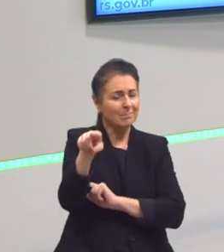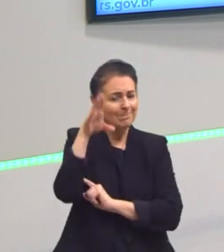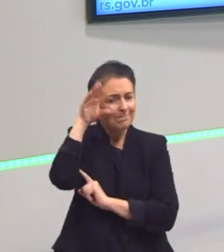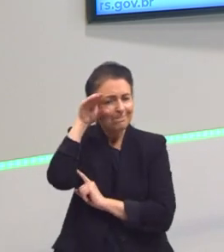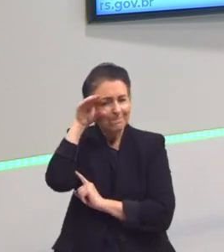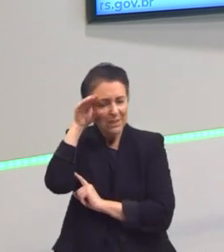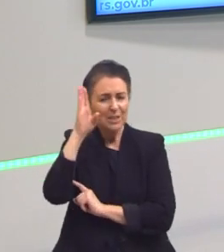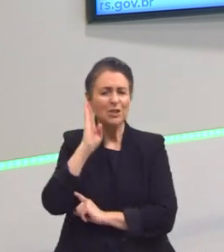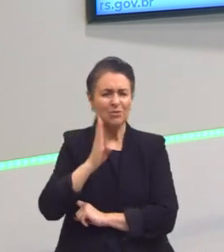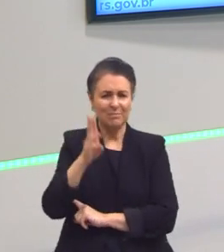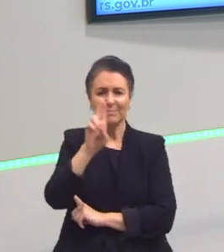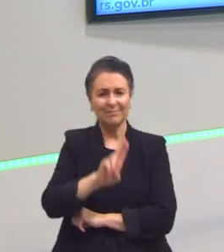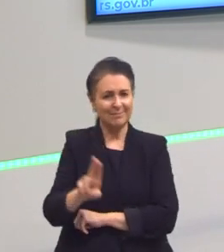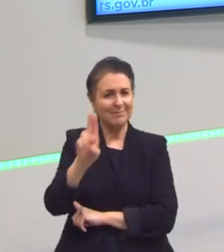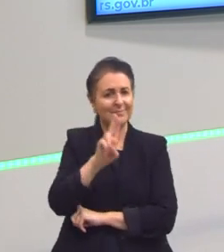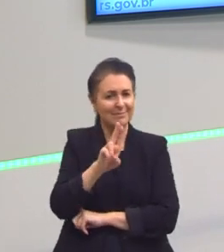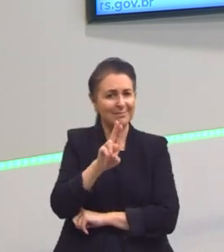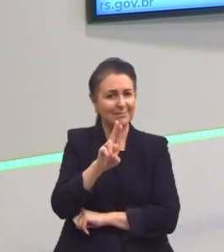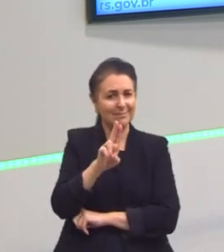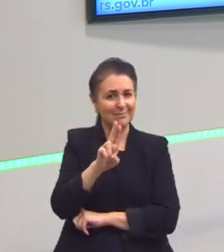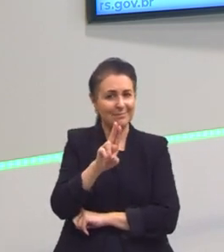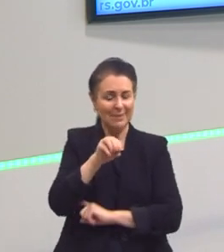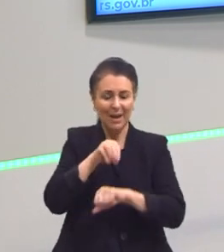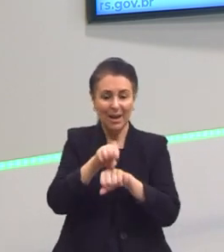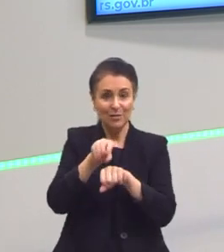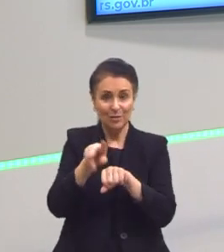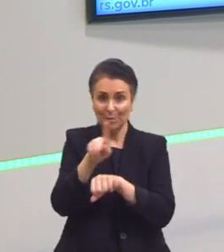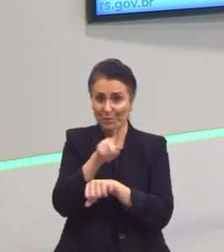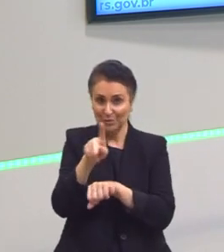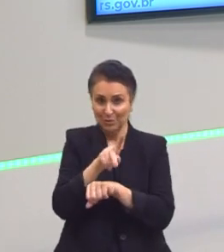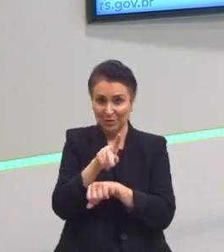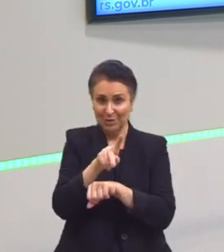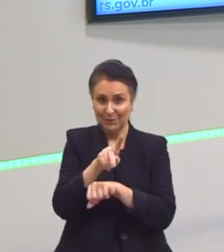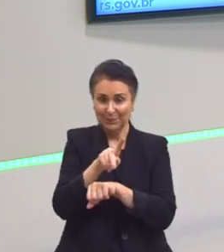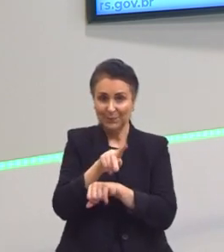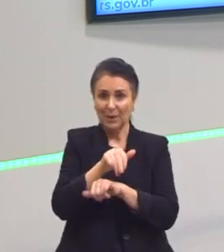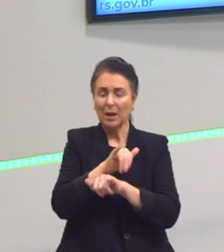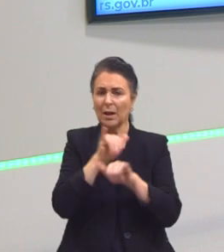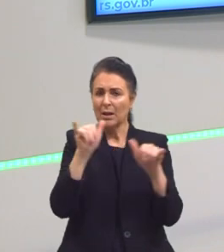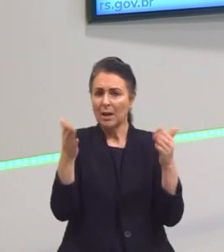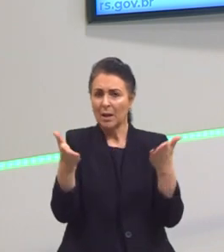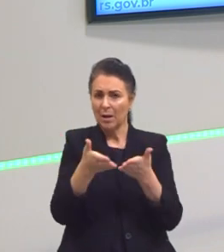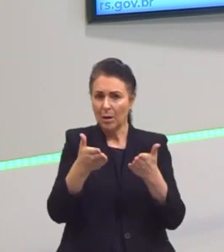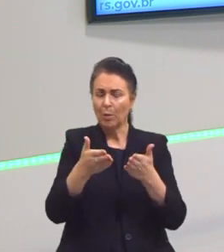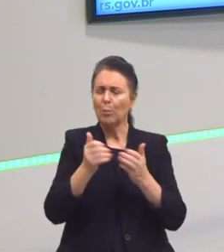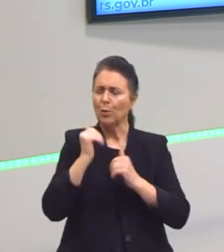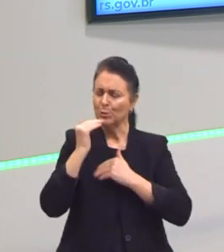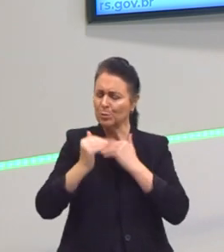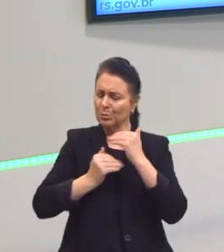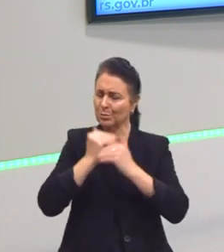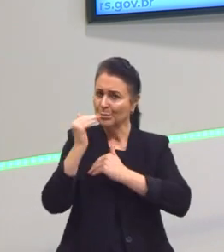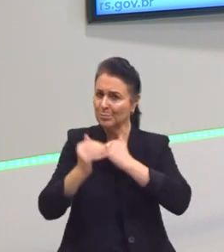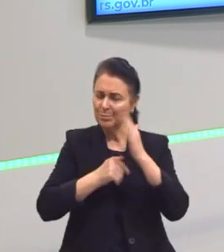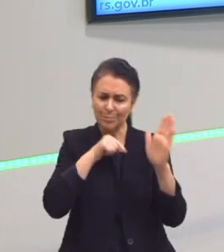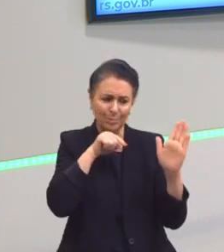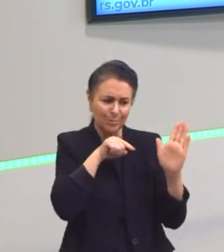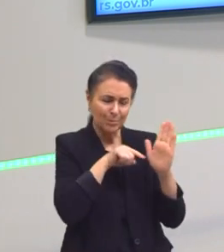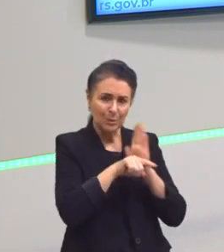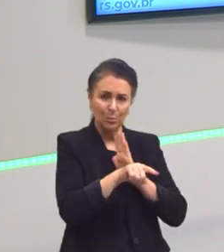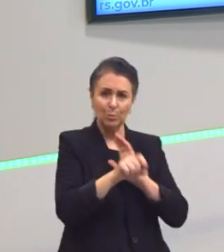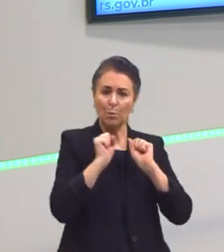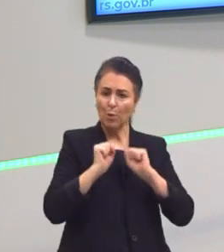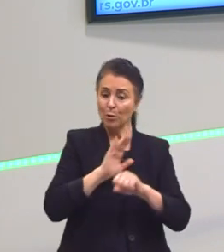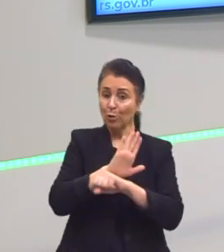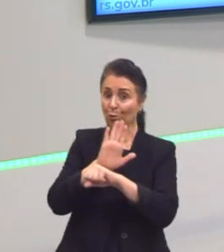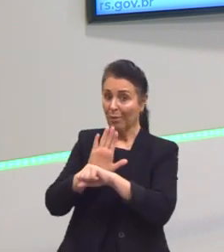que vocês até já utilizam, de repente, tá? São dicas que vocês podem utilizar para desenvolver qualquer questão que seja e que pode